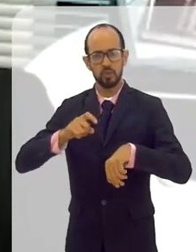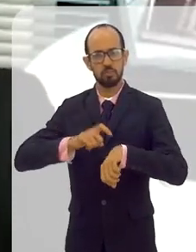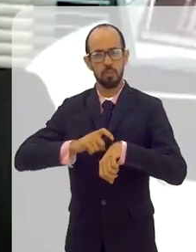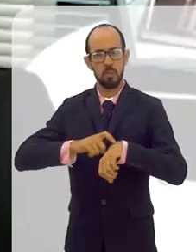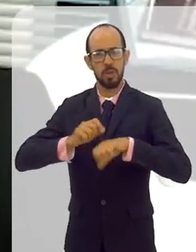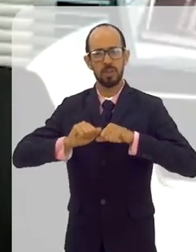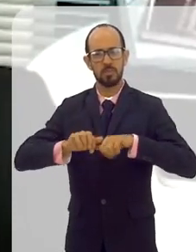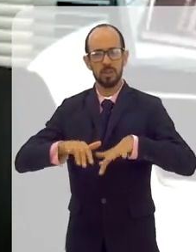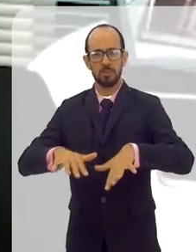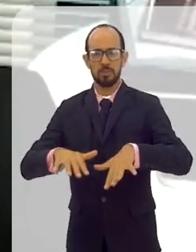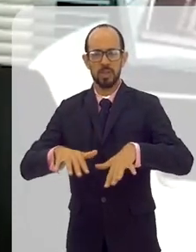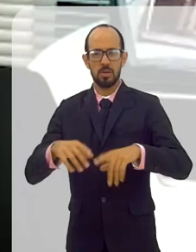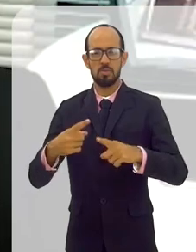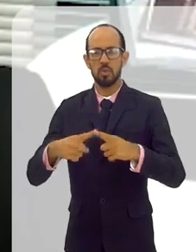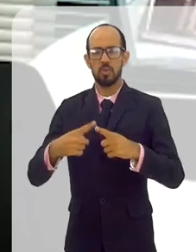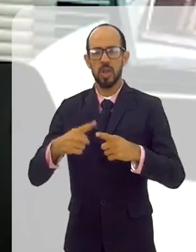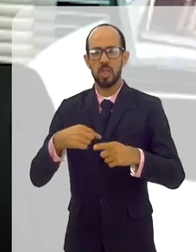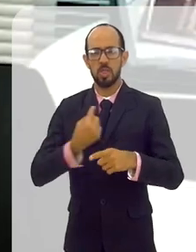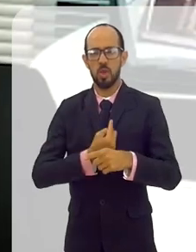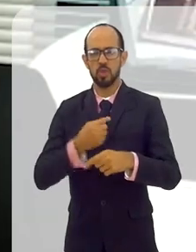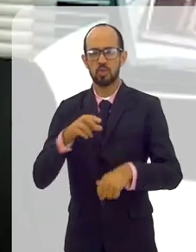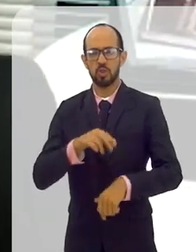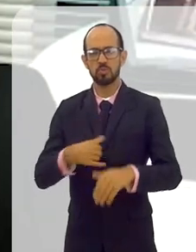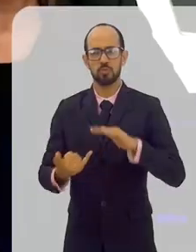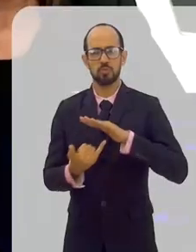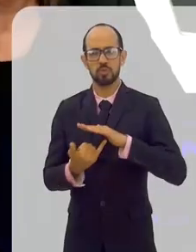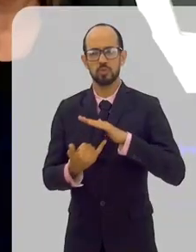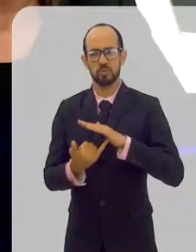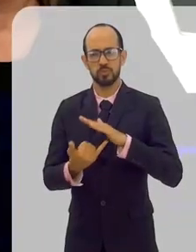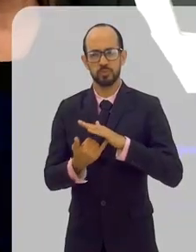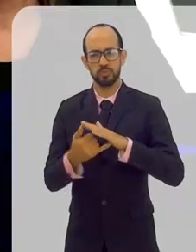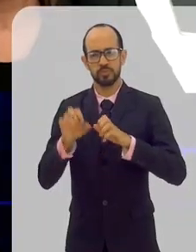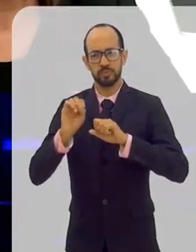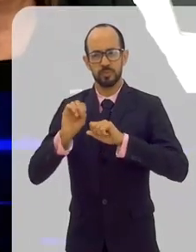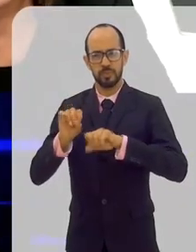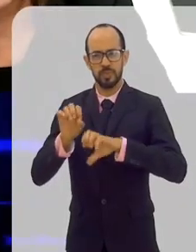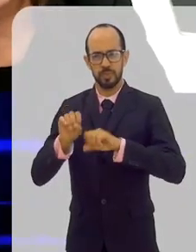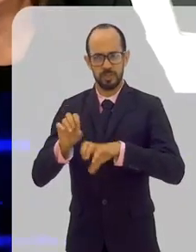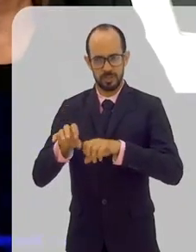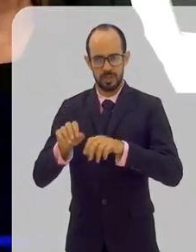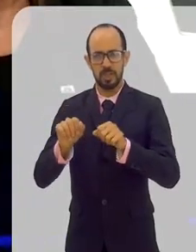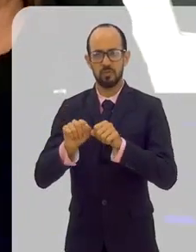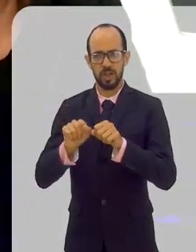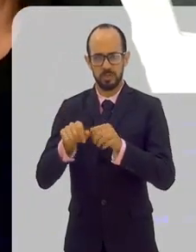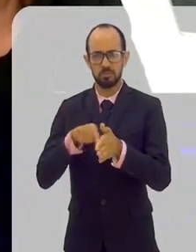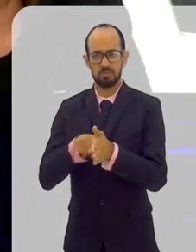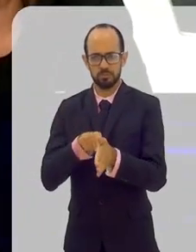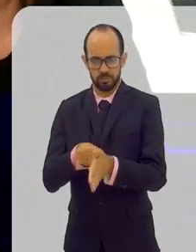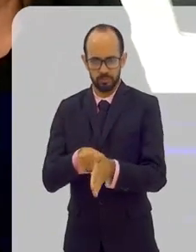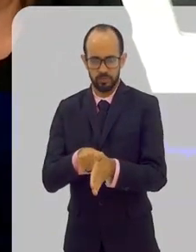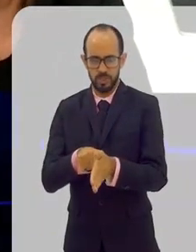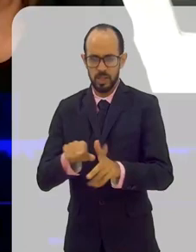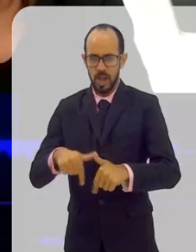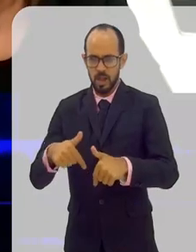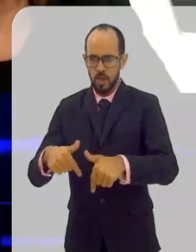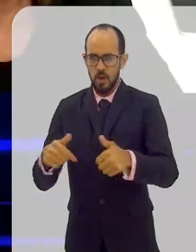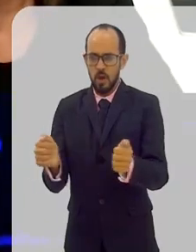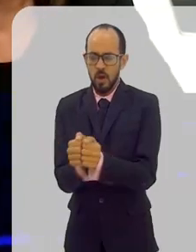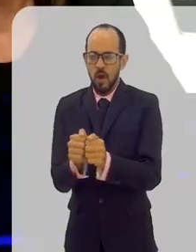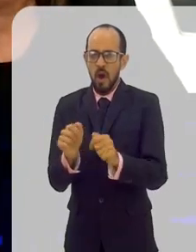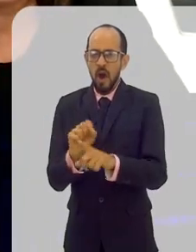pandemia, porque nós somos uma instituição que ensina, faz pesquisa e atua junto à sociedade.